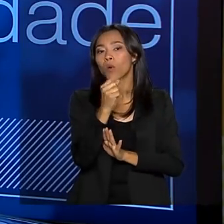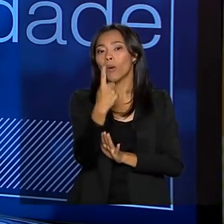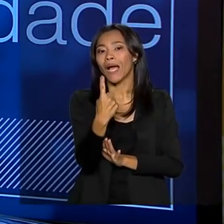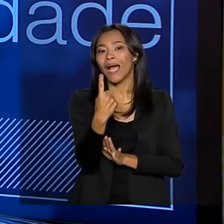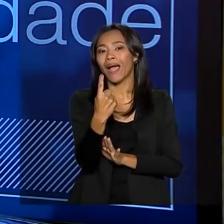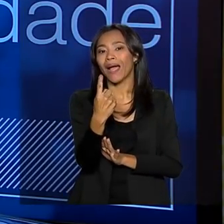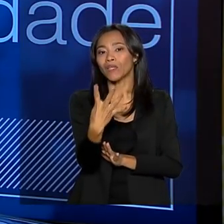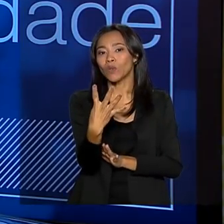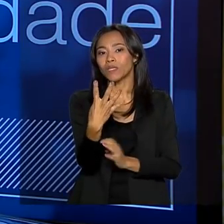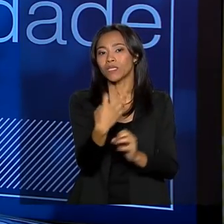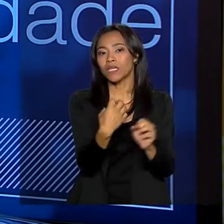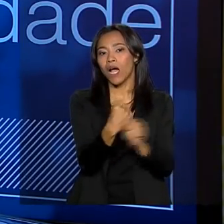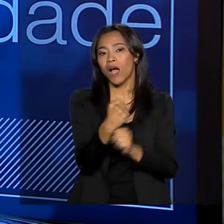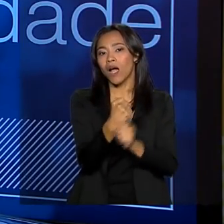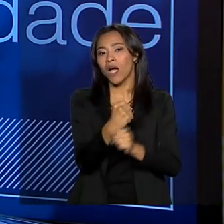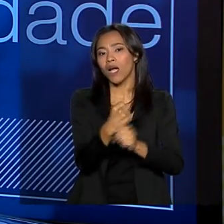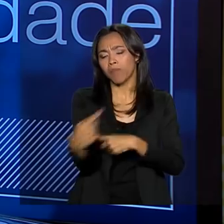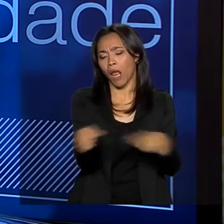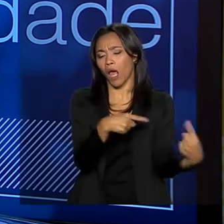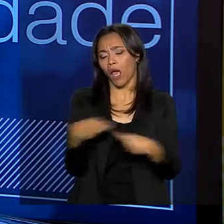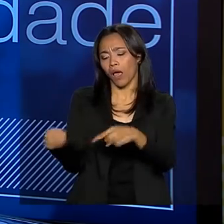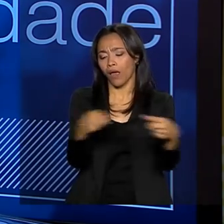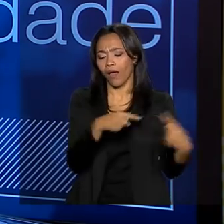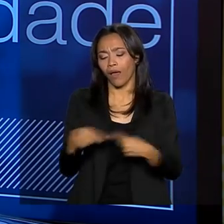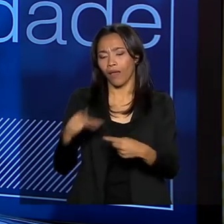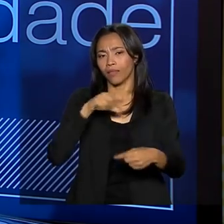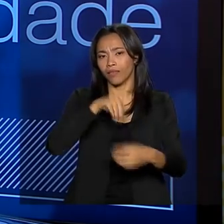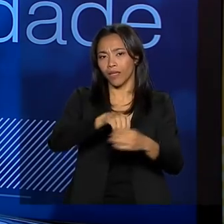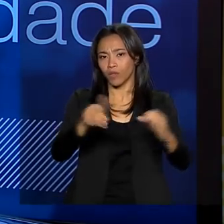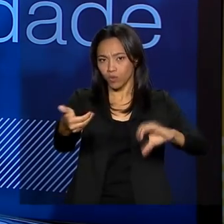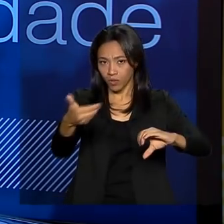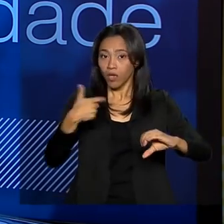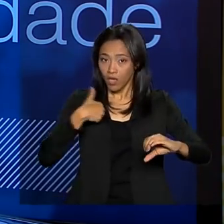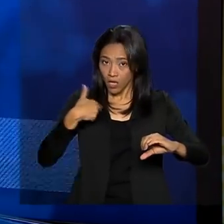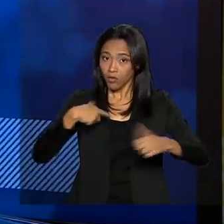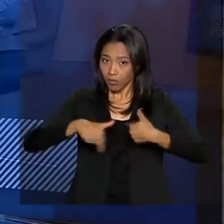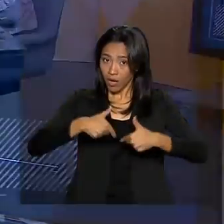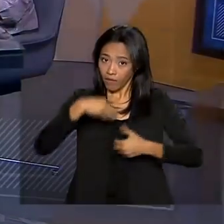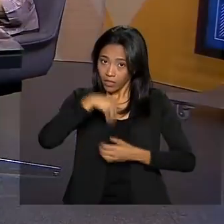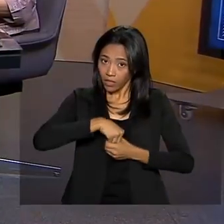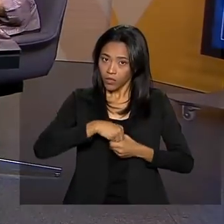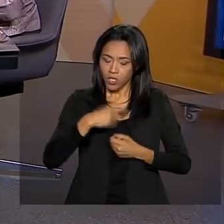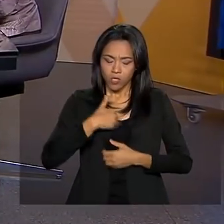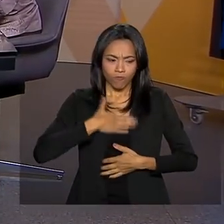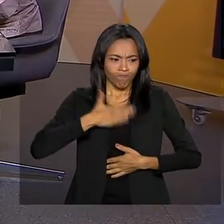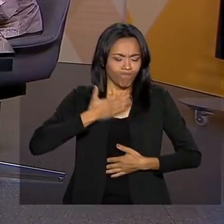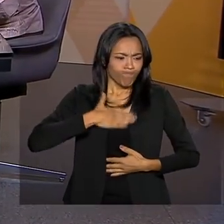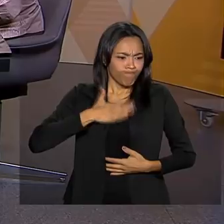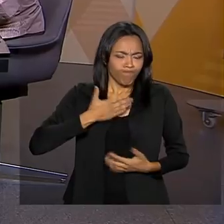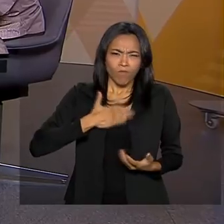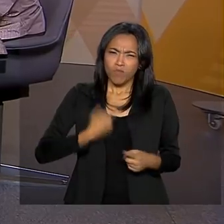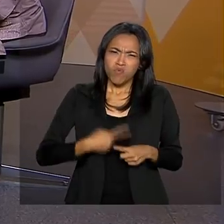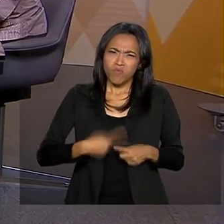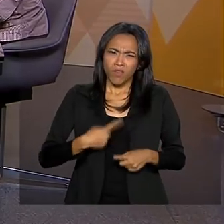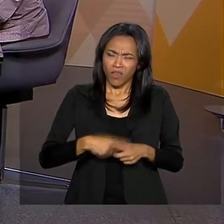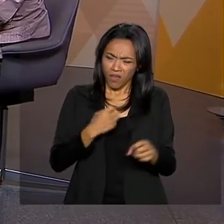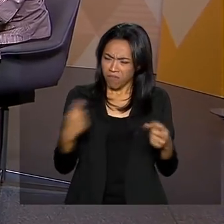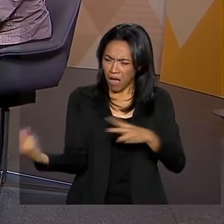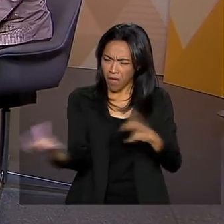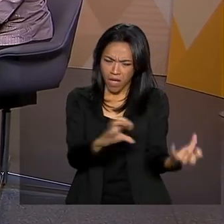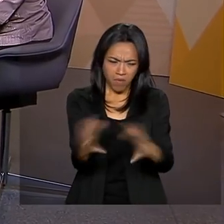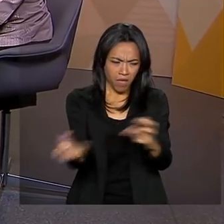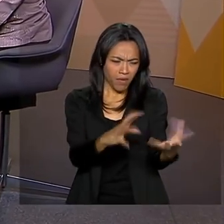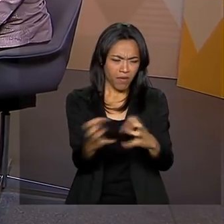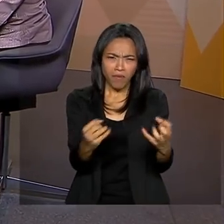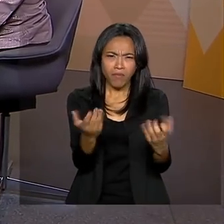discutida no Congresso Nacional? E eu estava lá como assessora e aquilo me incomodava muito porque tantos anos, tanta briga